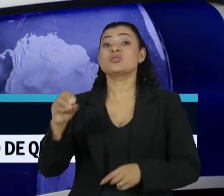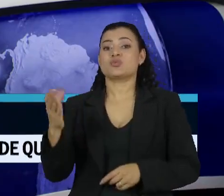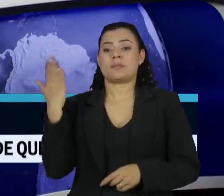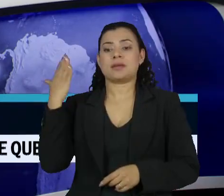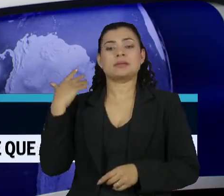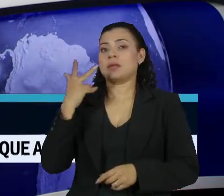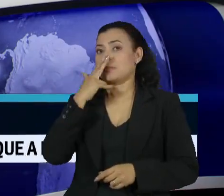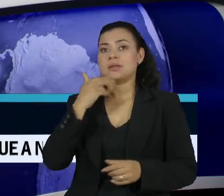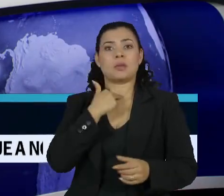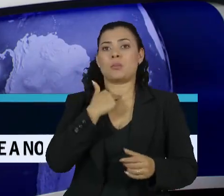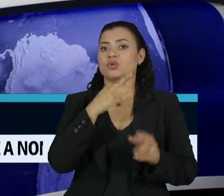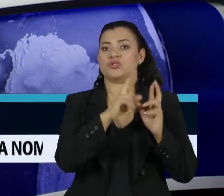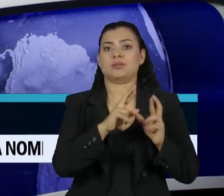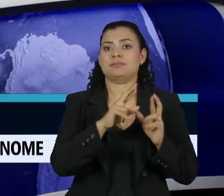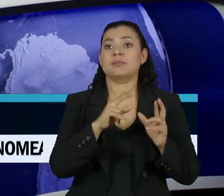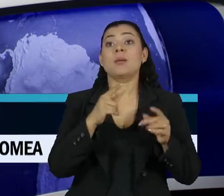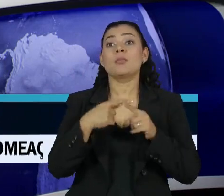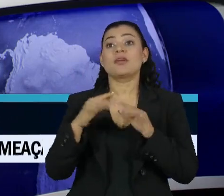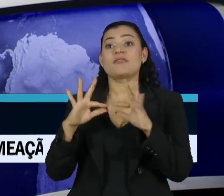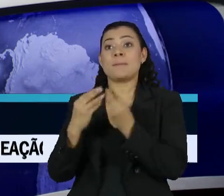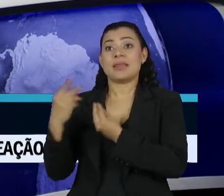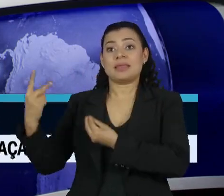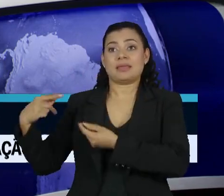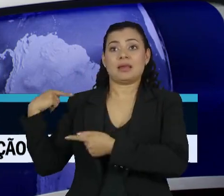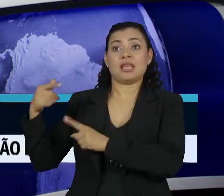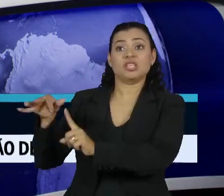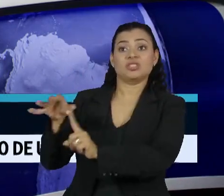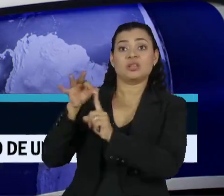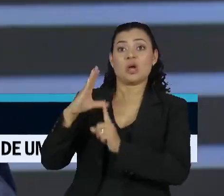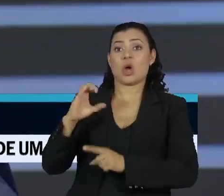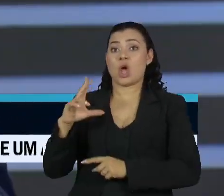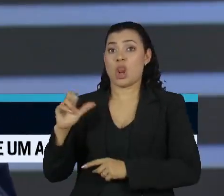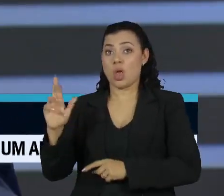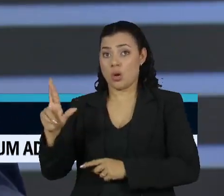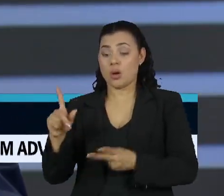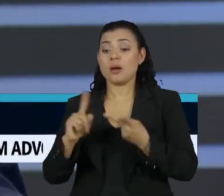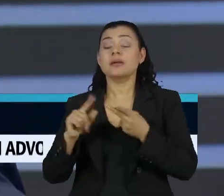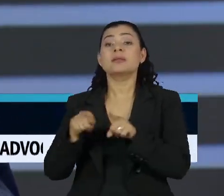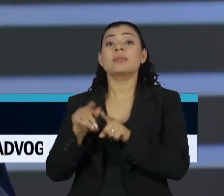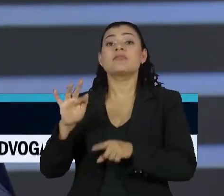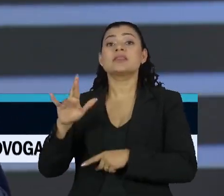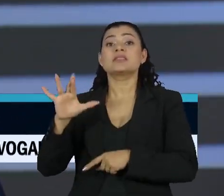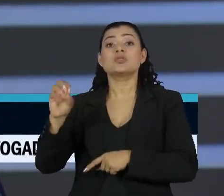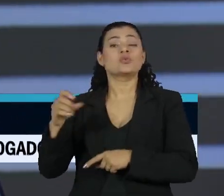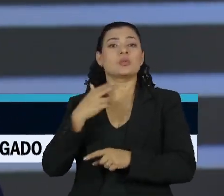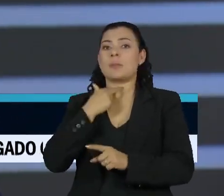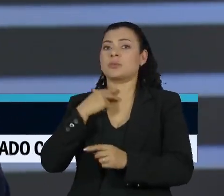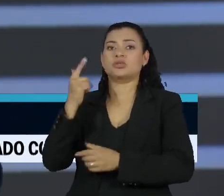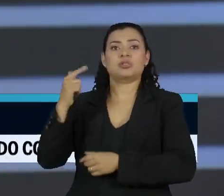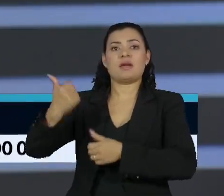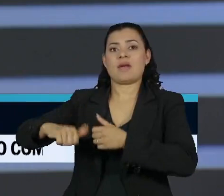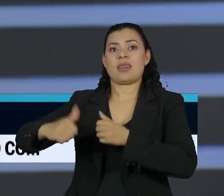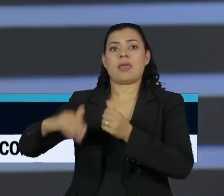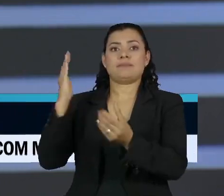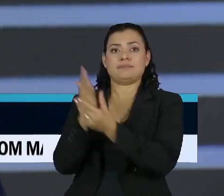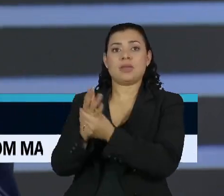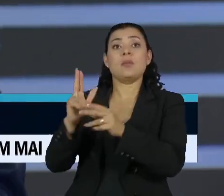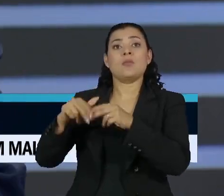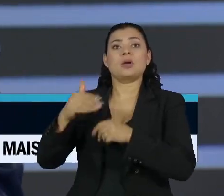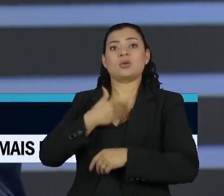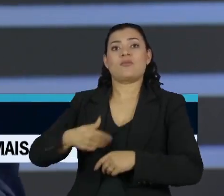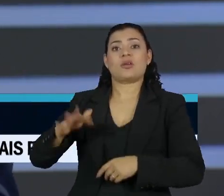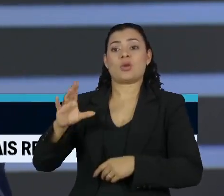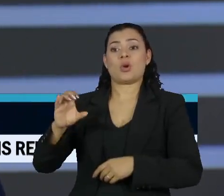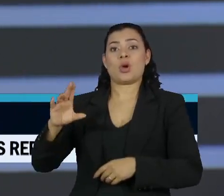sentiram impedidos. Marco Aurélio por ter parentesco e ter sido indicado por Fernando Collor e Francisco Rezek por ter sido ministro das relações exteriores do governo Collor.